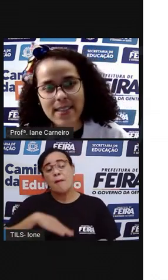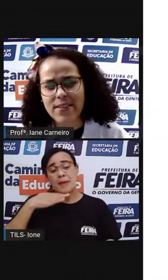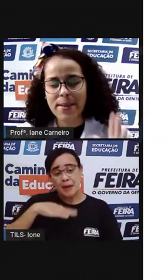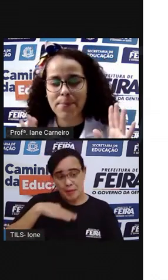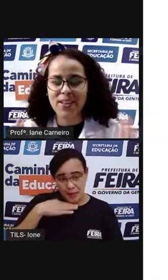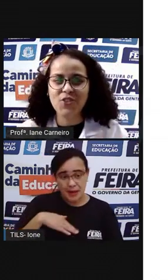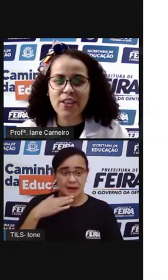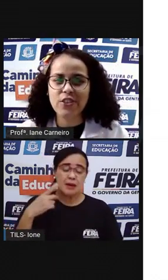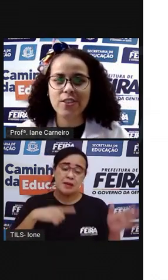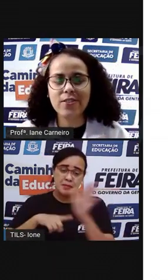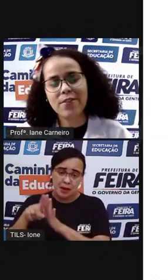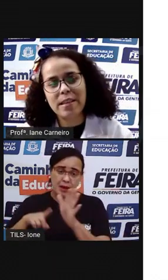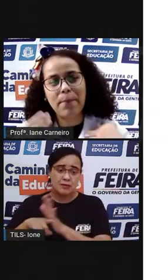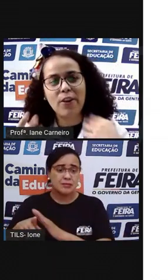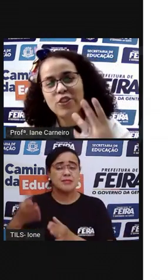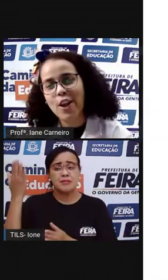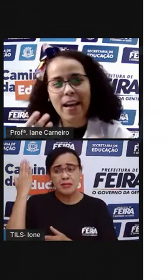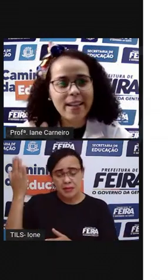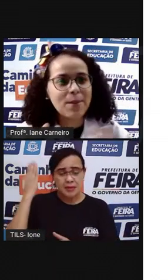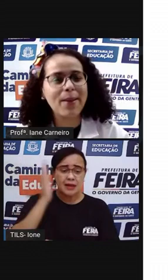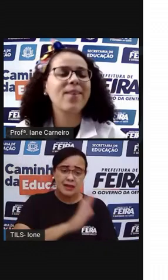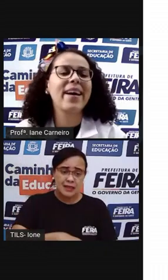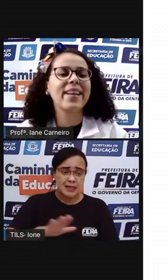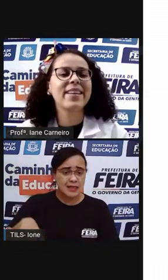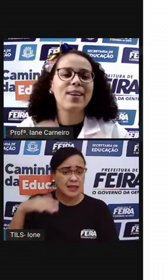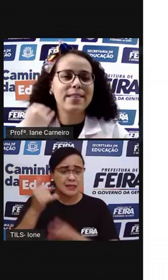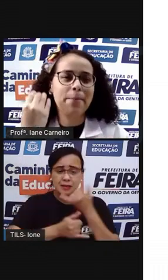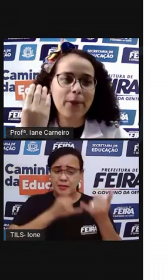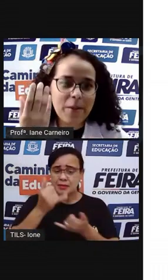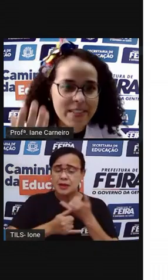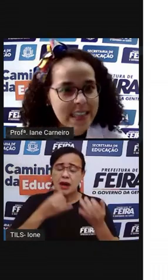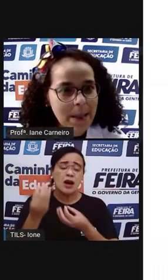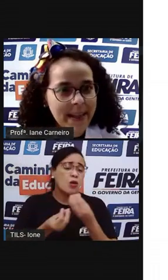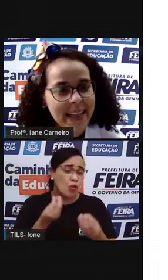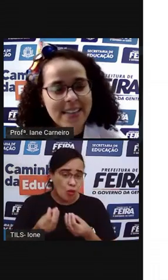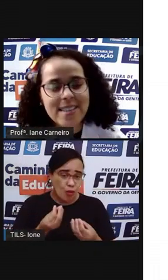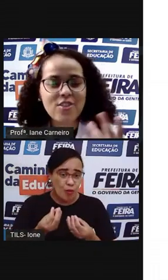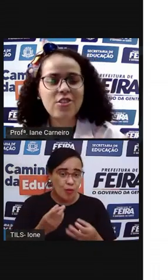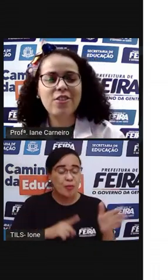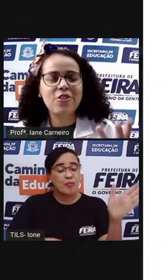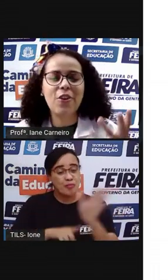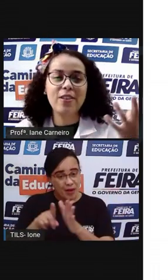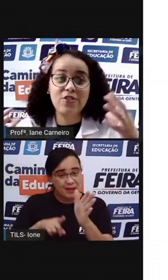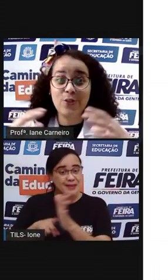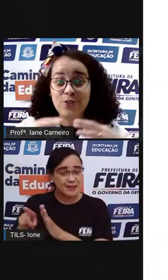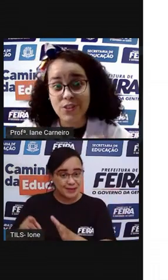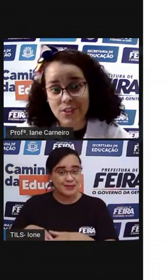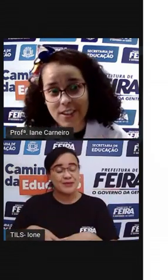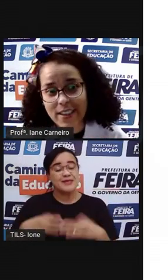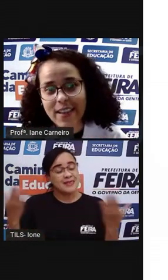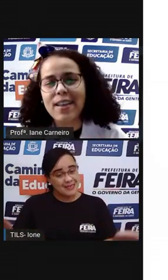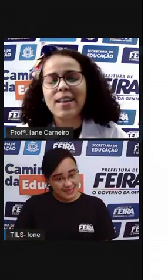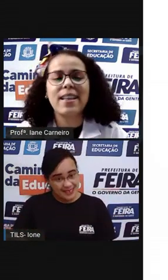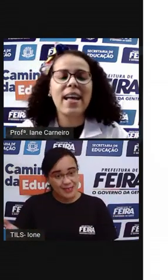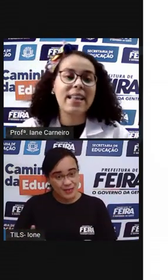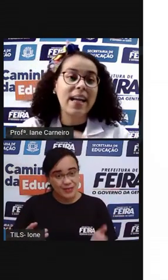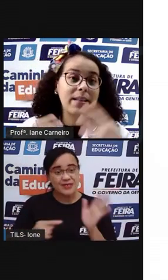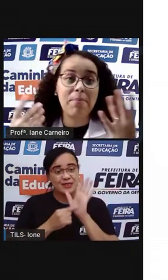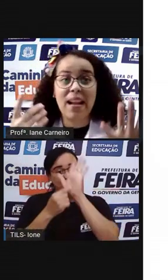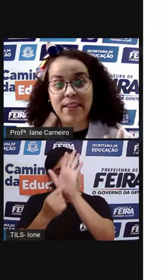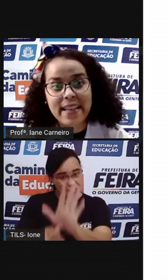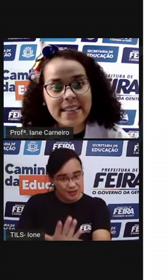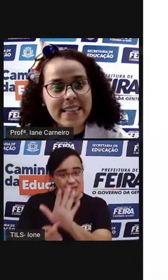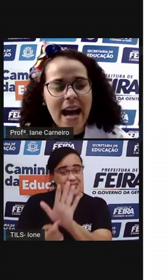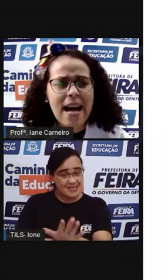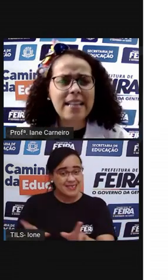delas, vai ser bem divertido. E aí você pode trocar também com ela, você pode apresentar para elas cantigas de roda de hoje em dia, né? A da